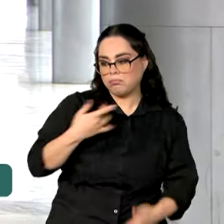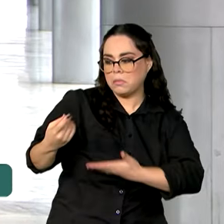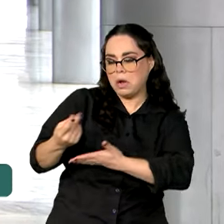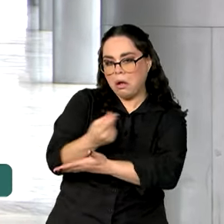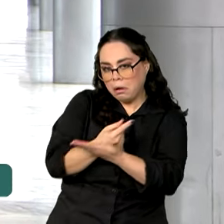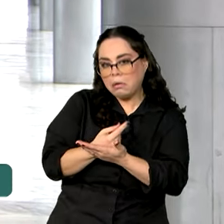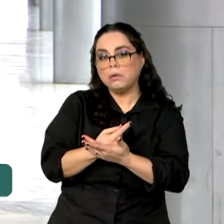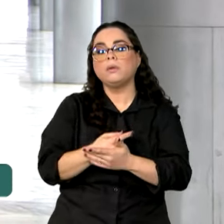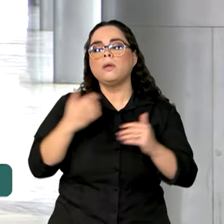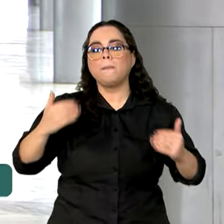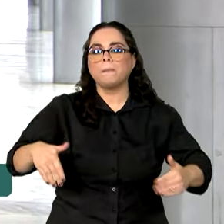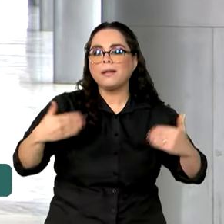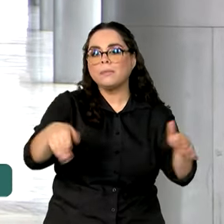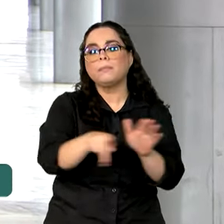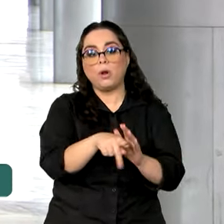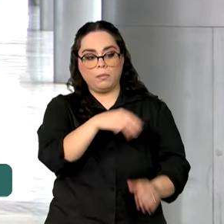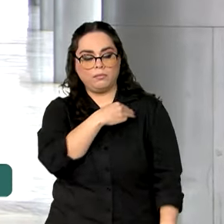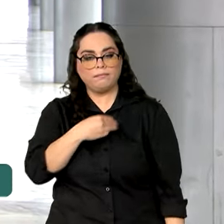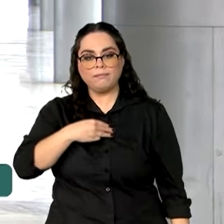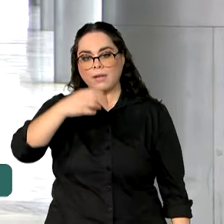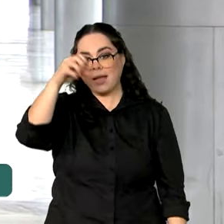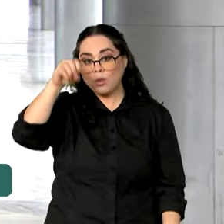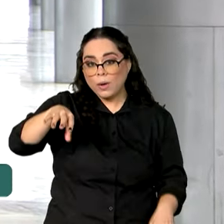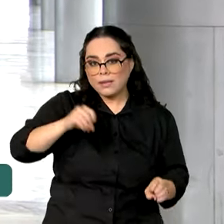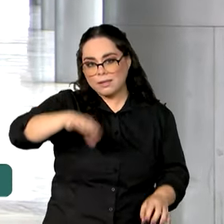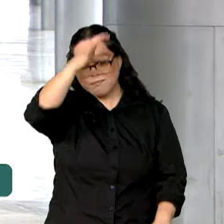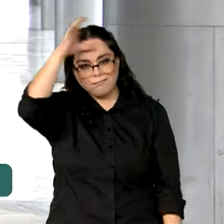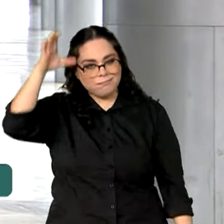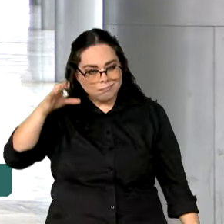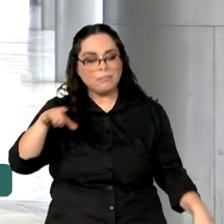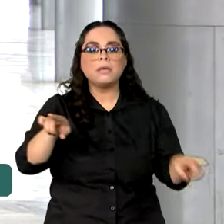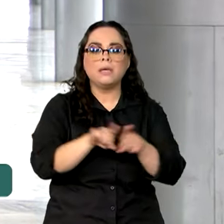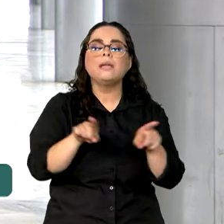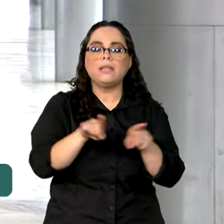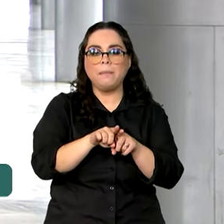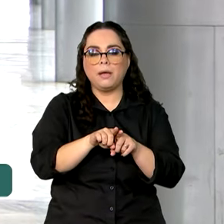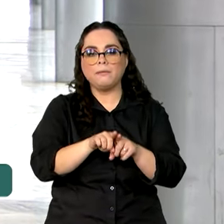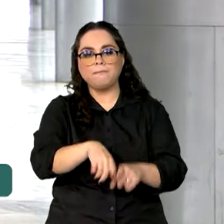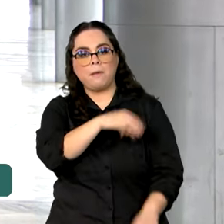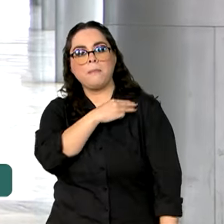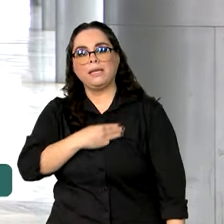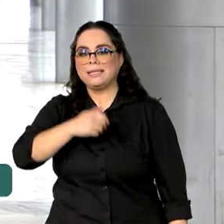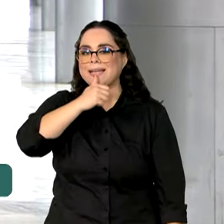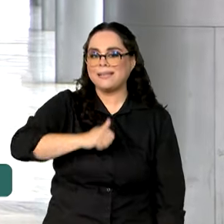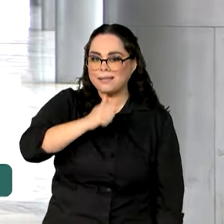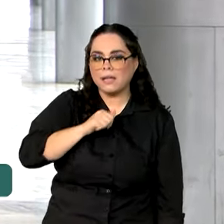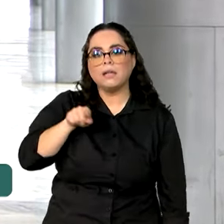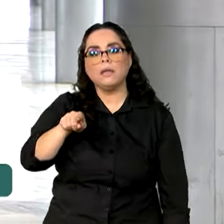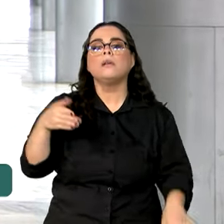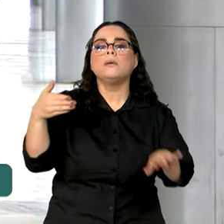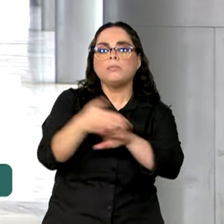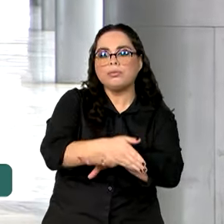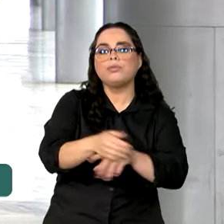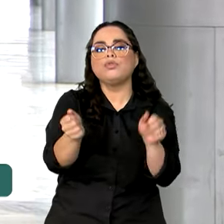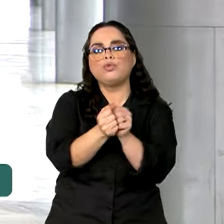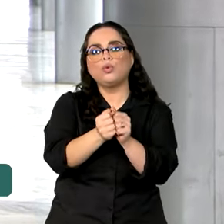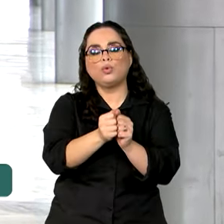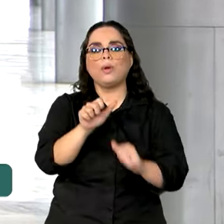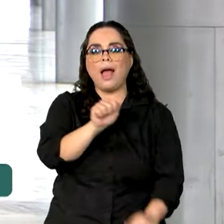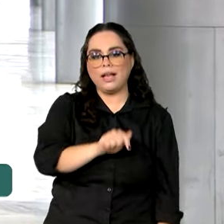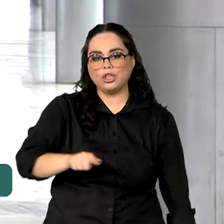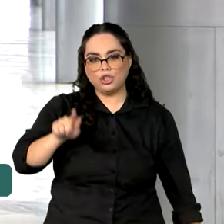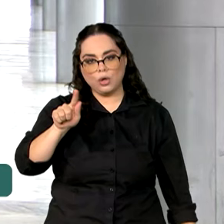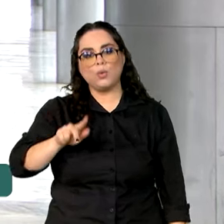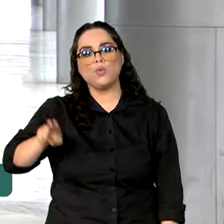o ministro da Educação, Camilo Santana e a ministra da Gestão e Inovação e Serviços Públicos, Esther Dweck. Além do advogado-geral da